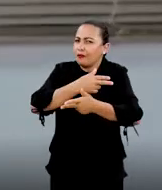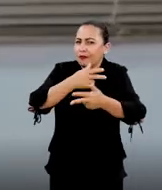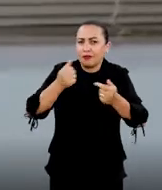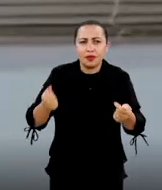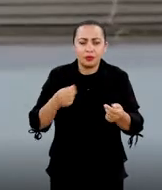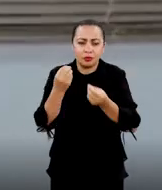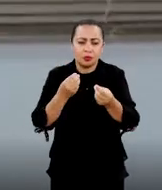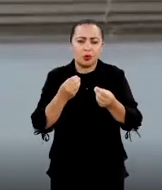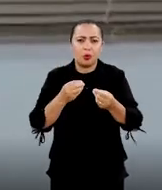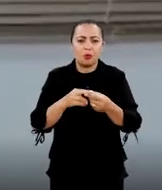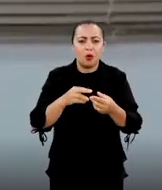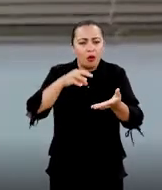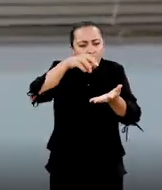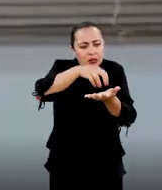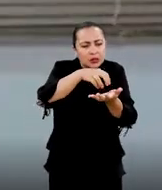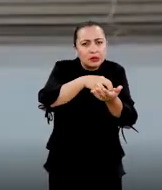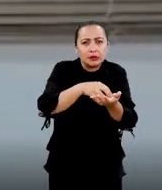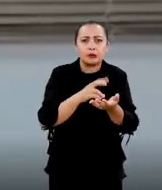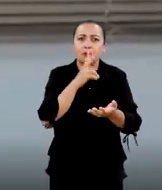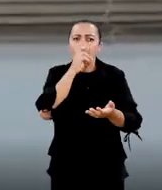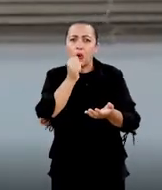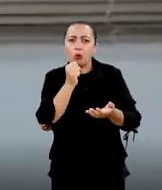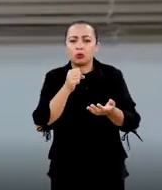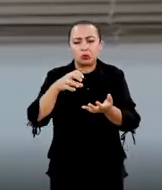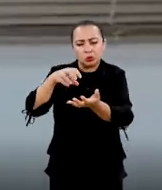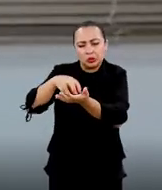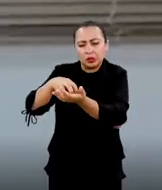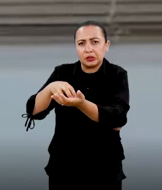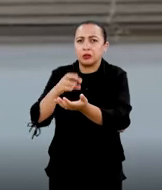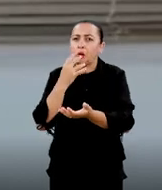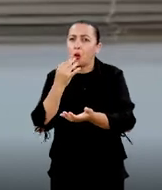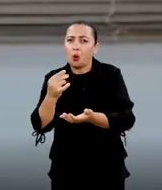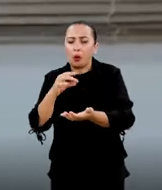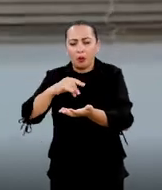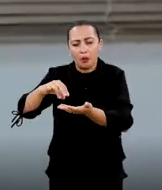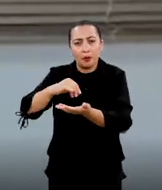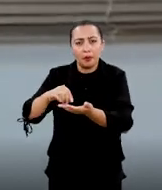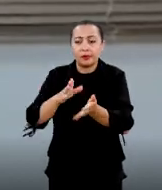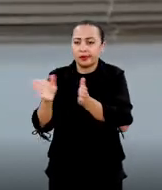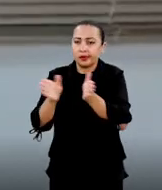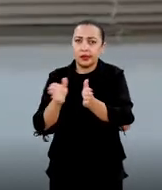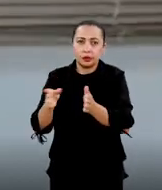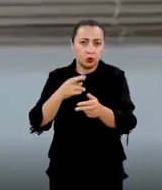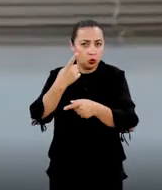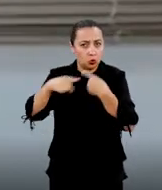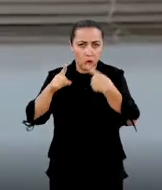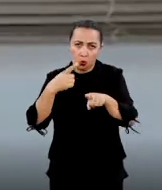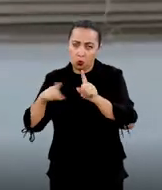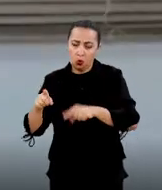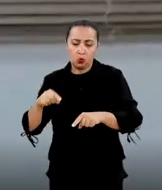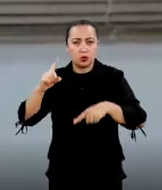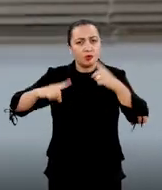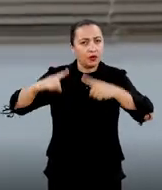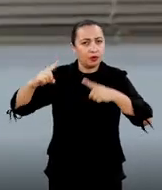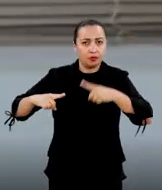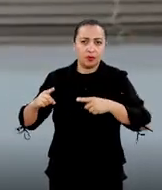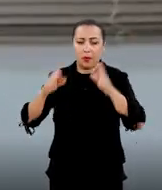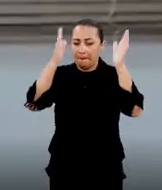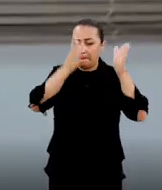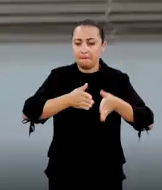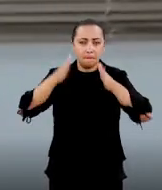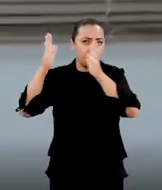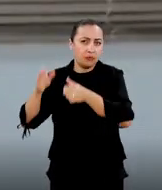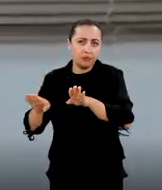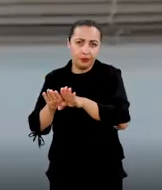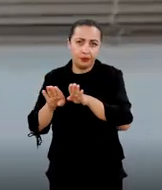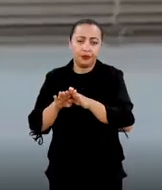como concentração do tensuativo, concentração do corante, entre outras variáveis, outros parâmetros,